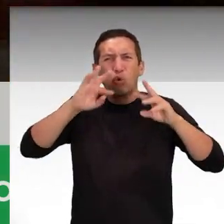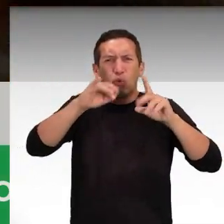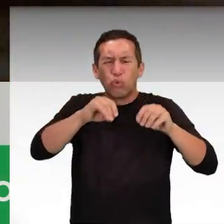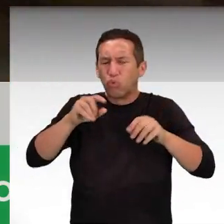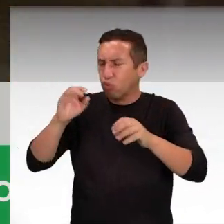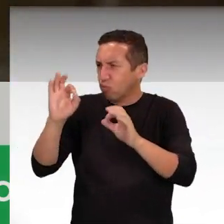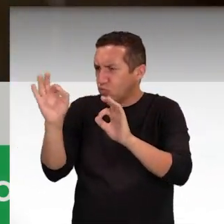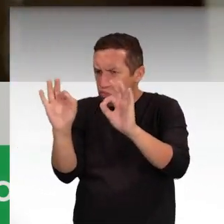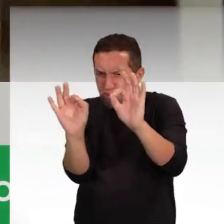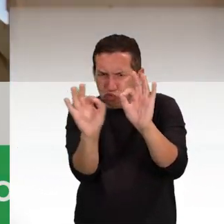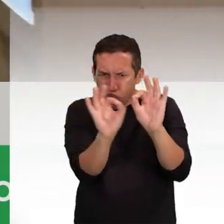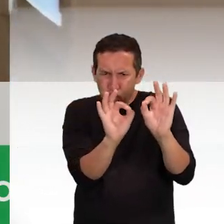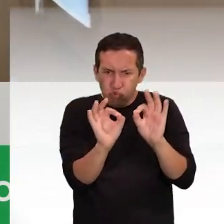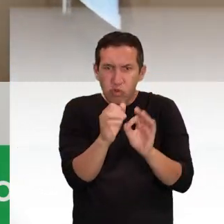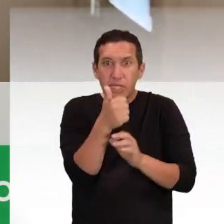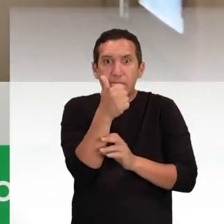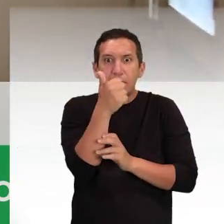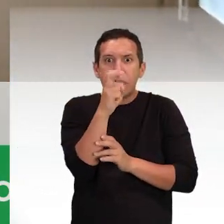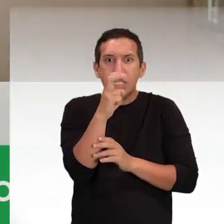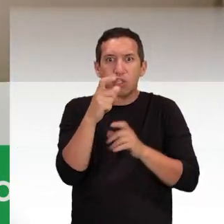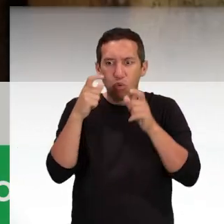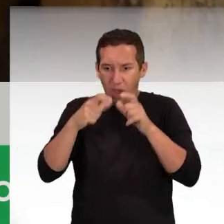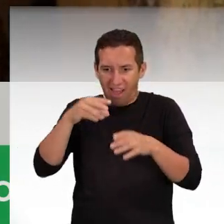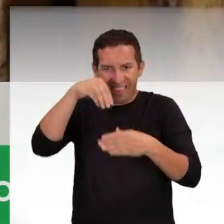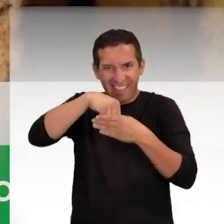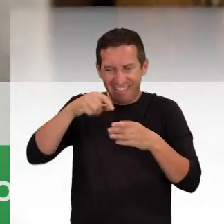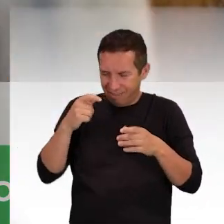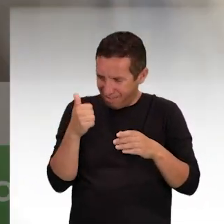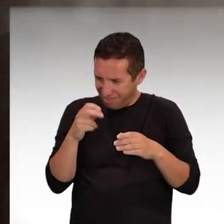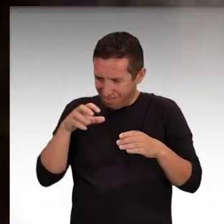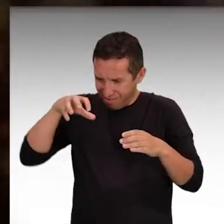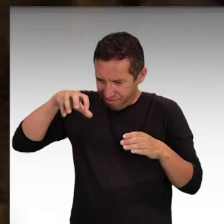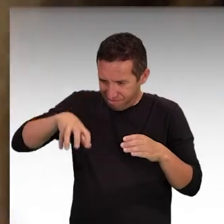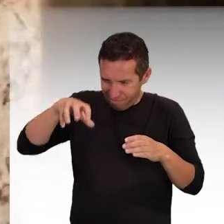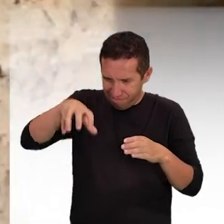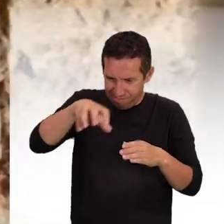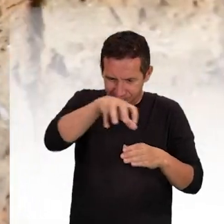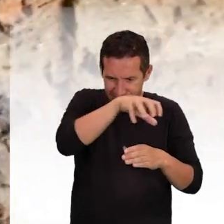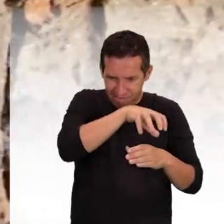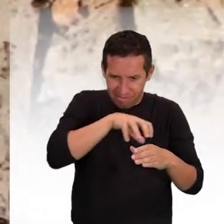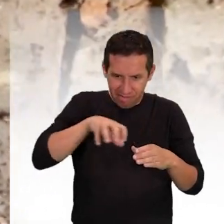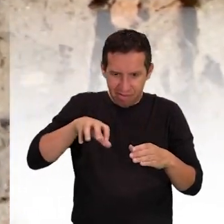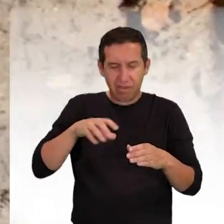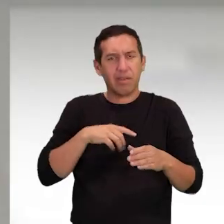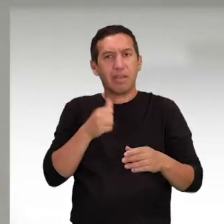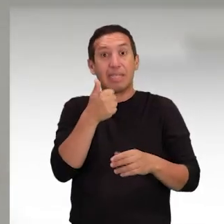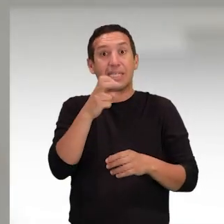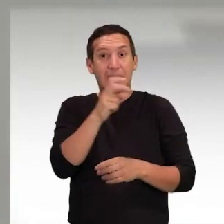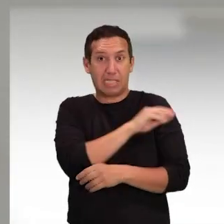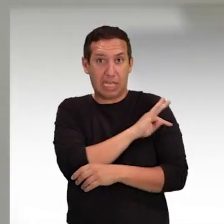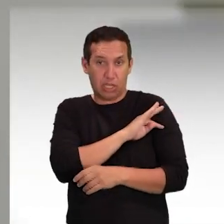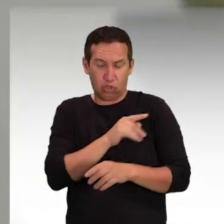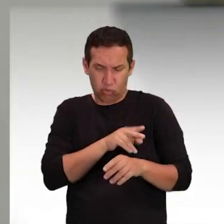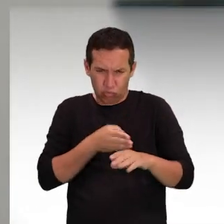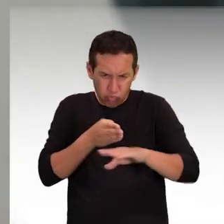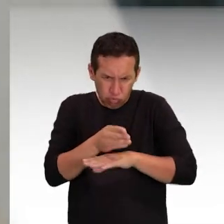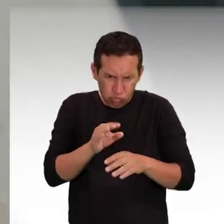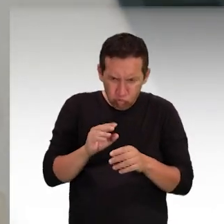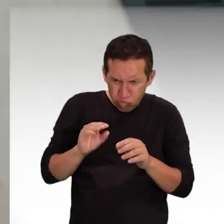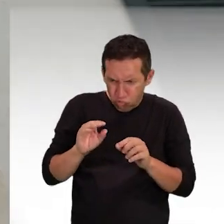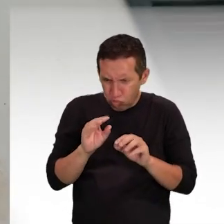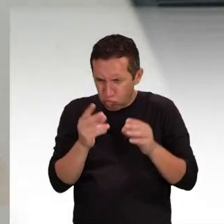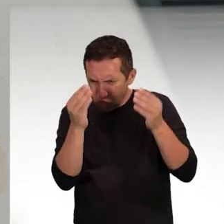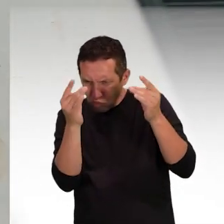além de todo o espaço que conta com mais de 15 cômodos. Pelo menos cinco técnicos já trabalham no levantamento. A expectativa é que as